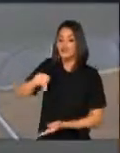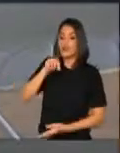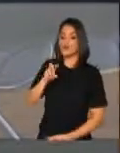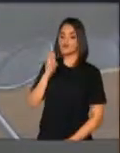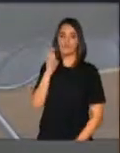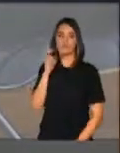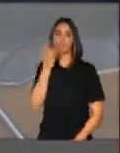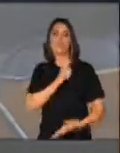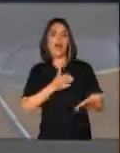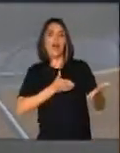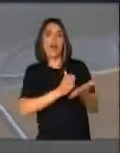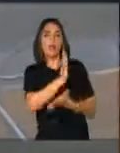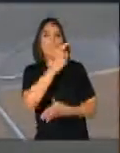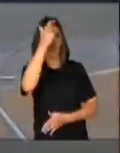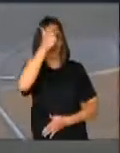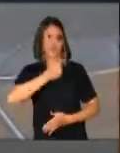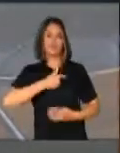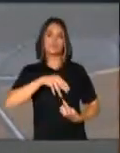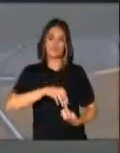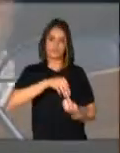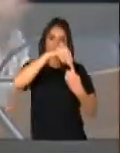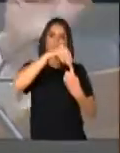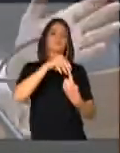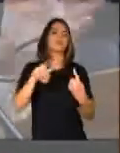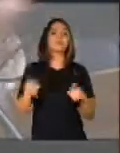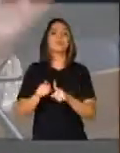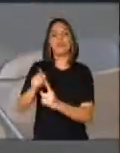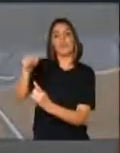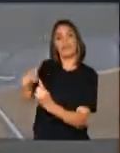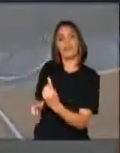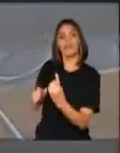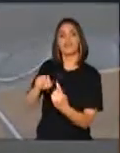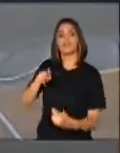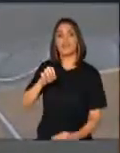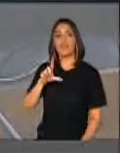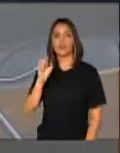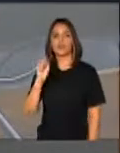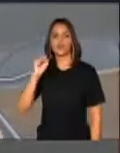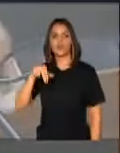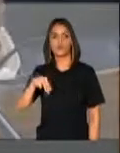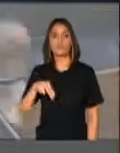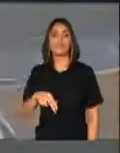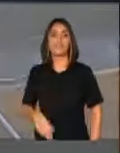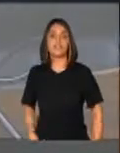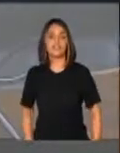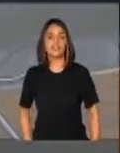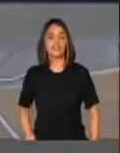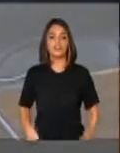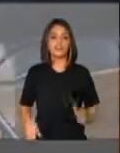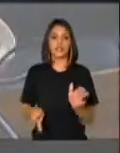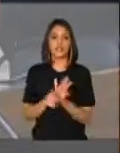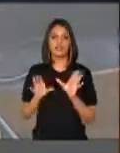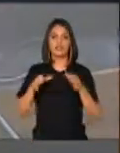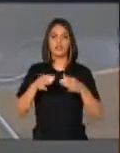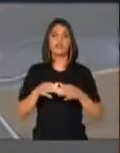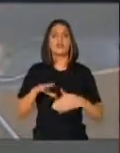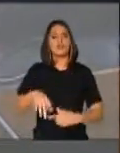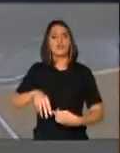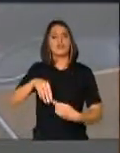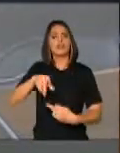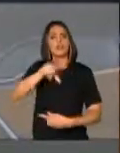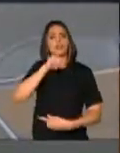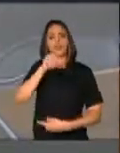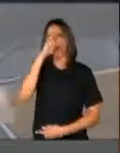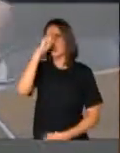aprovar a minha indicação e do deputado Nels Pelegrino para escolhermos o Hospital